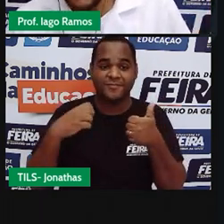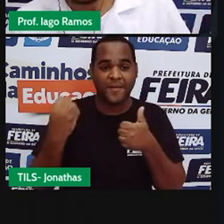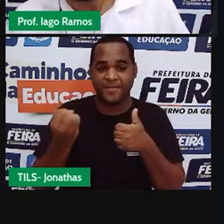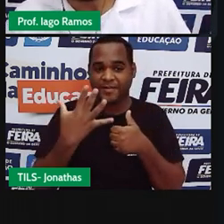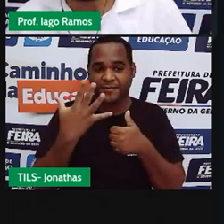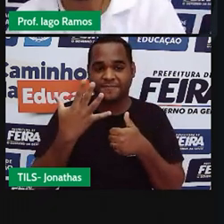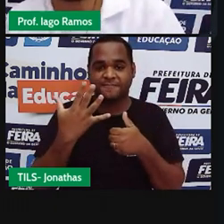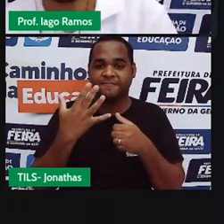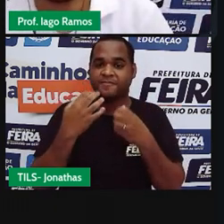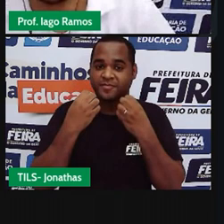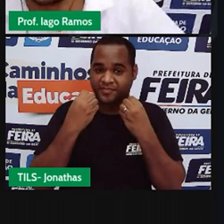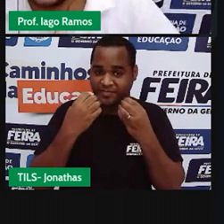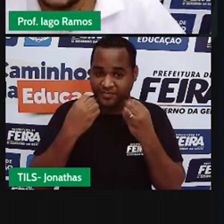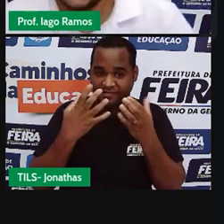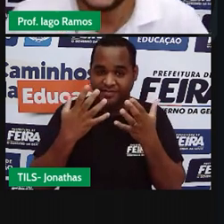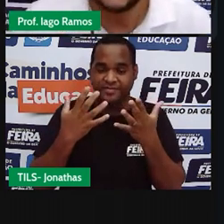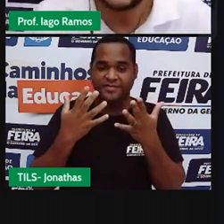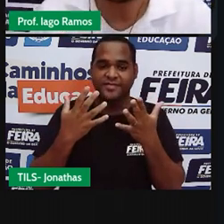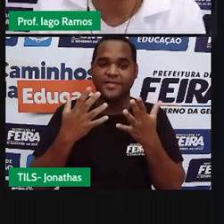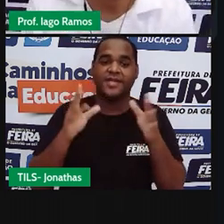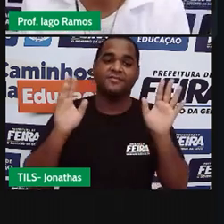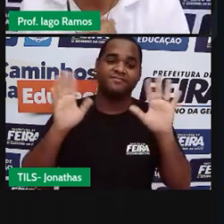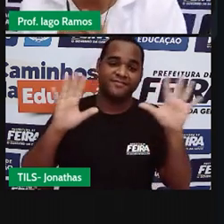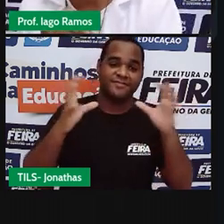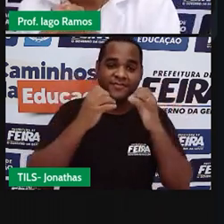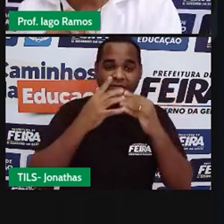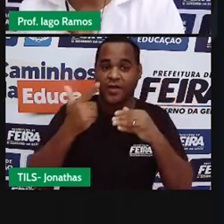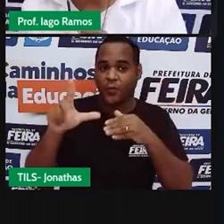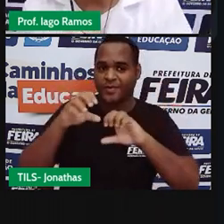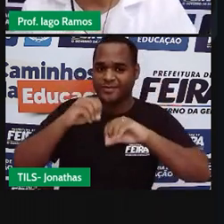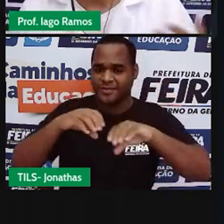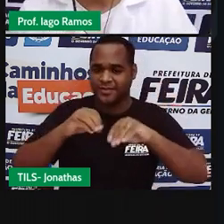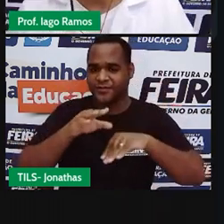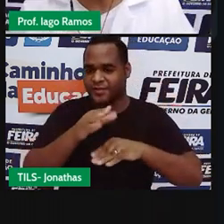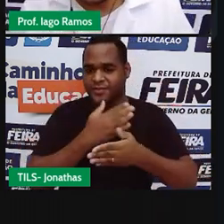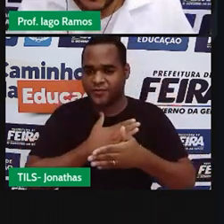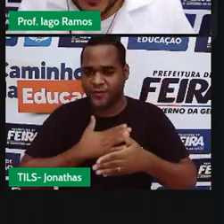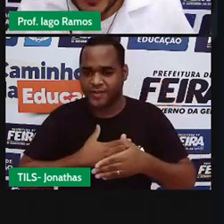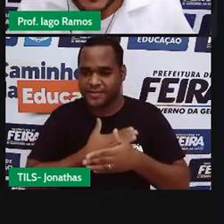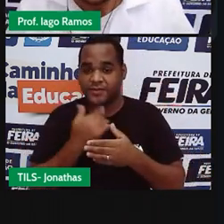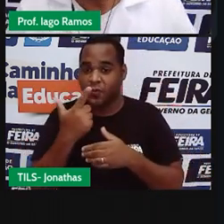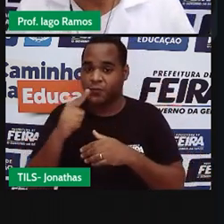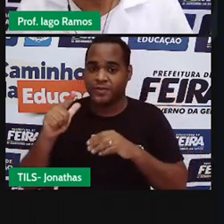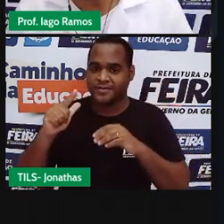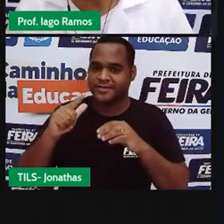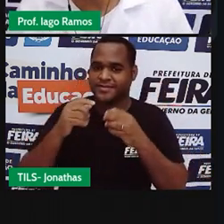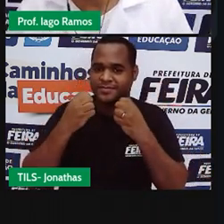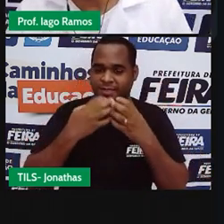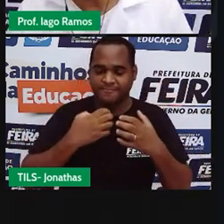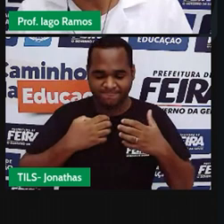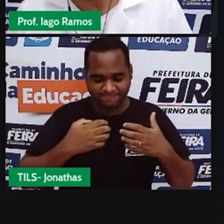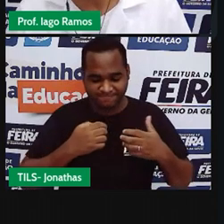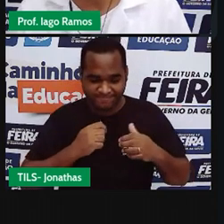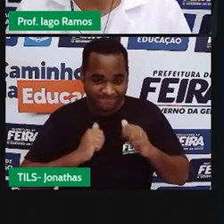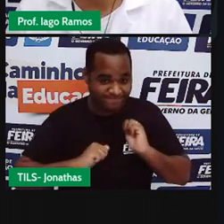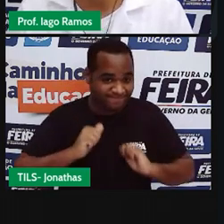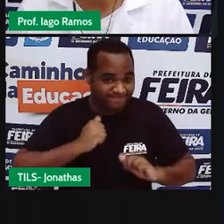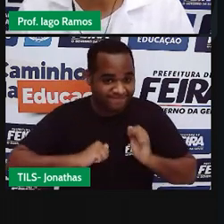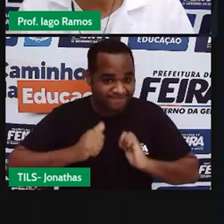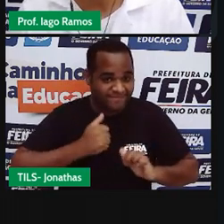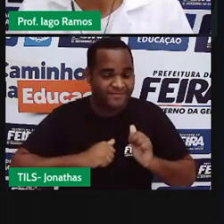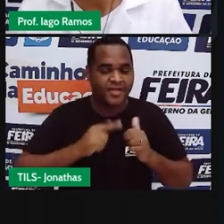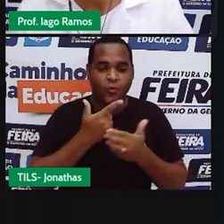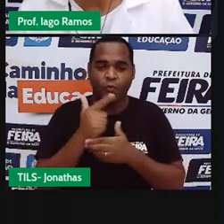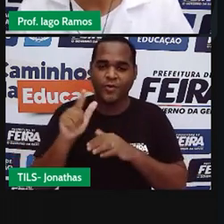bom vou me despedir dessa aula espero que você tenha gostado até a próxima ansioso já né por essa